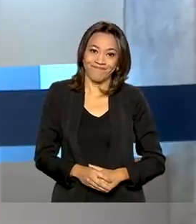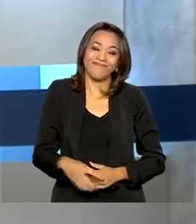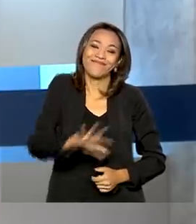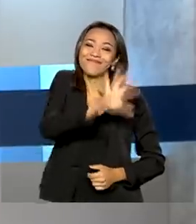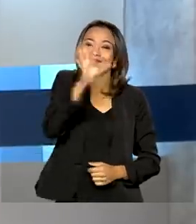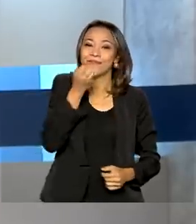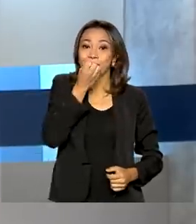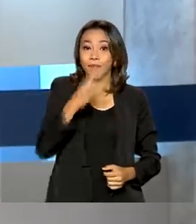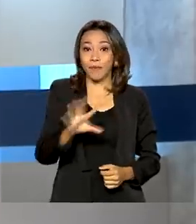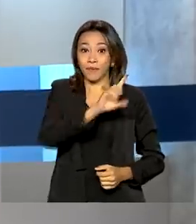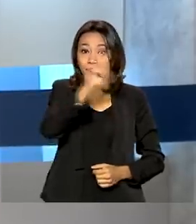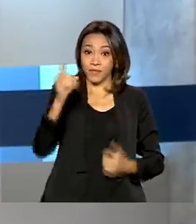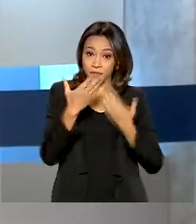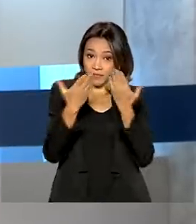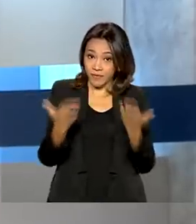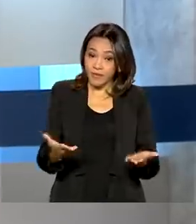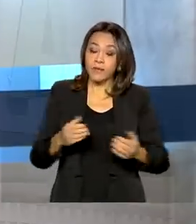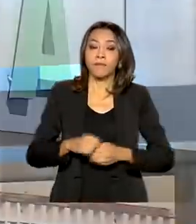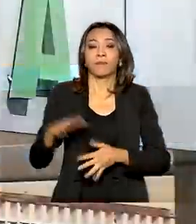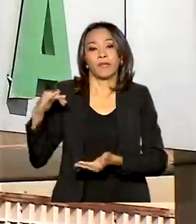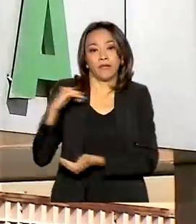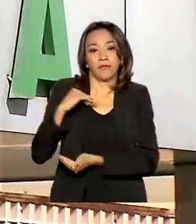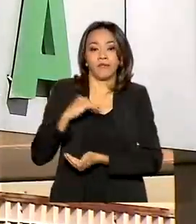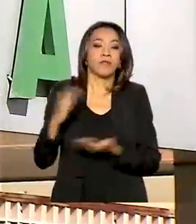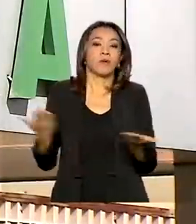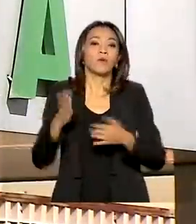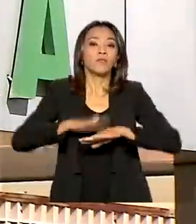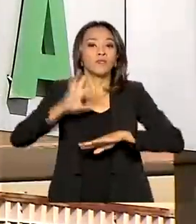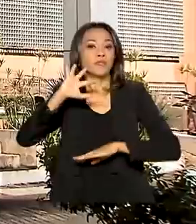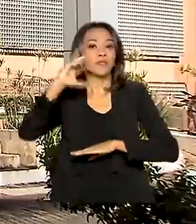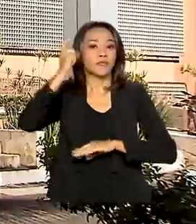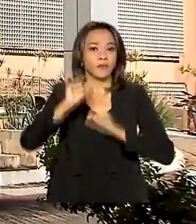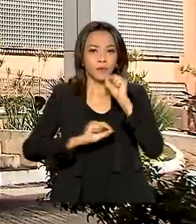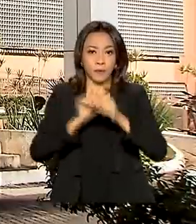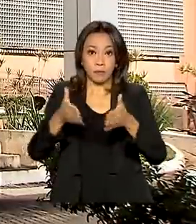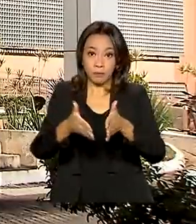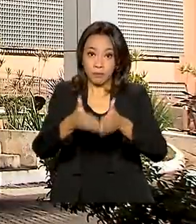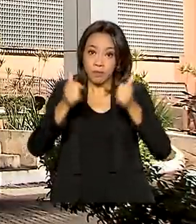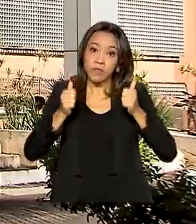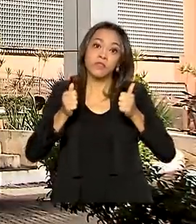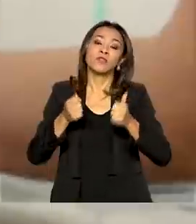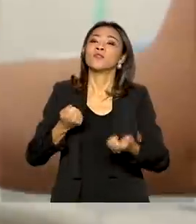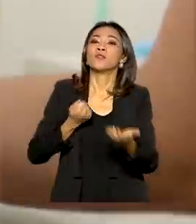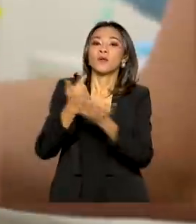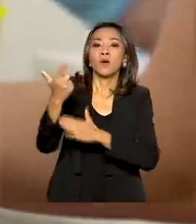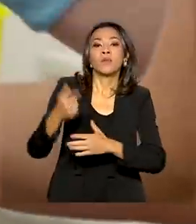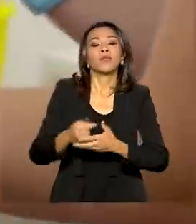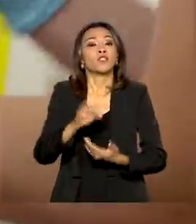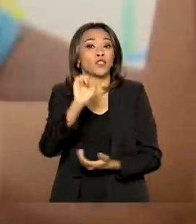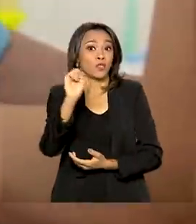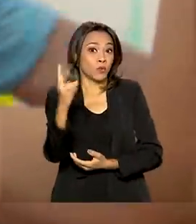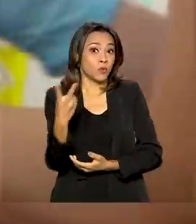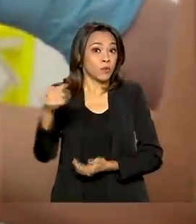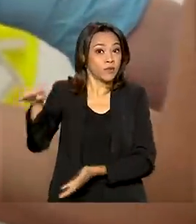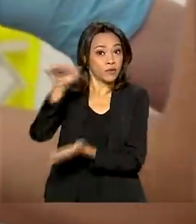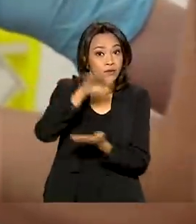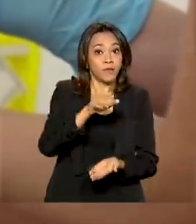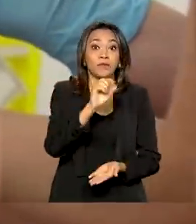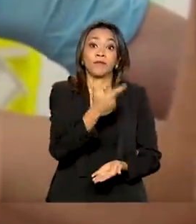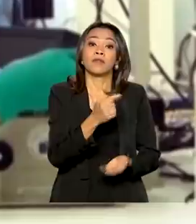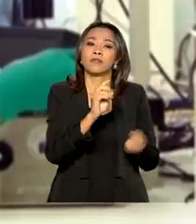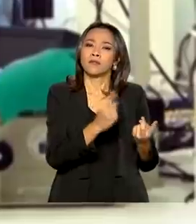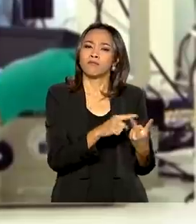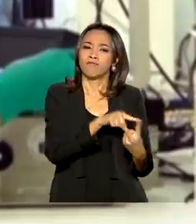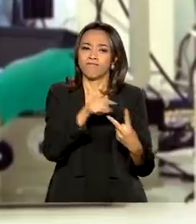Olá, bom dia pra você. Anvisa decide hoje sobre pedidos de importação de mais duas vacinas, Covaxin e